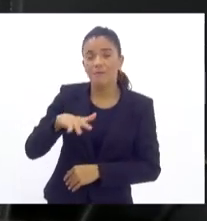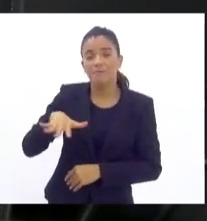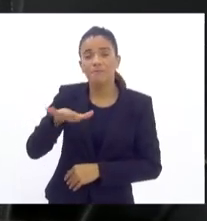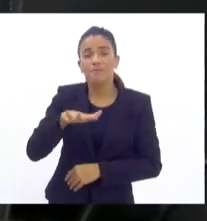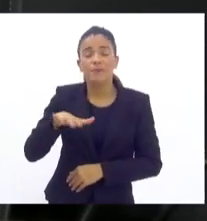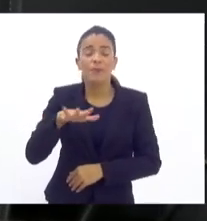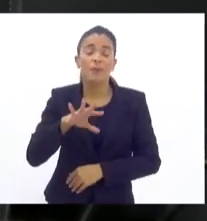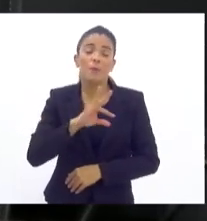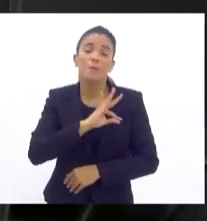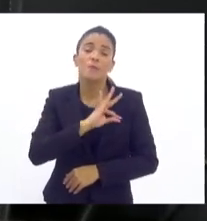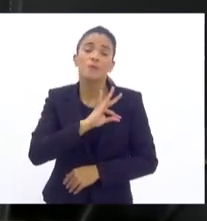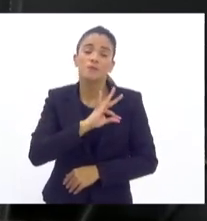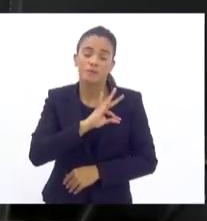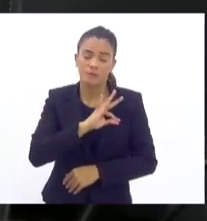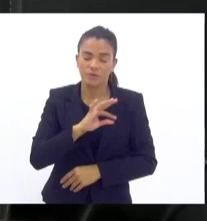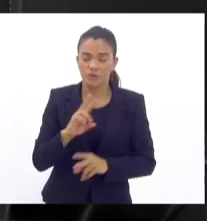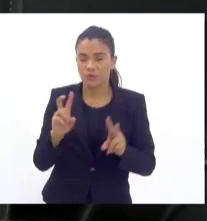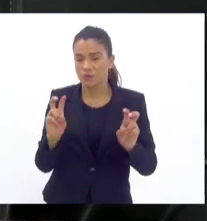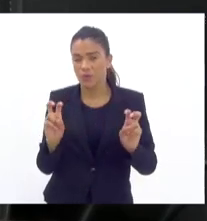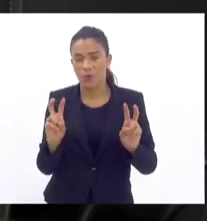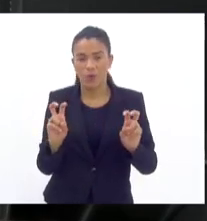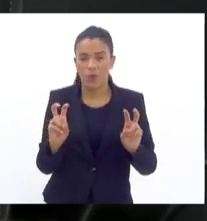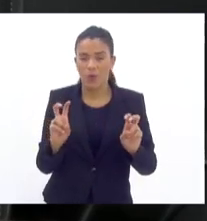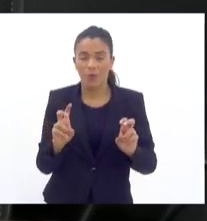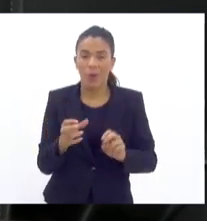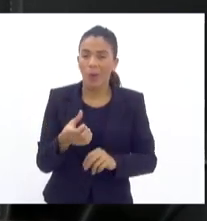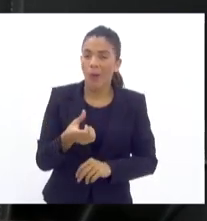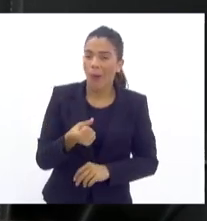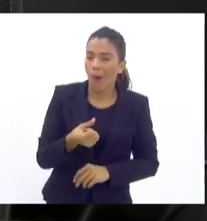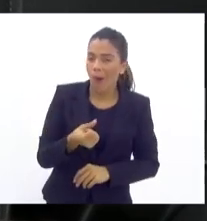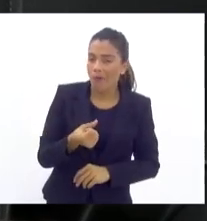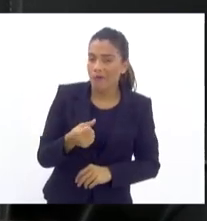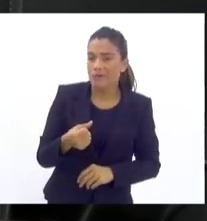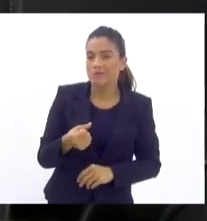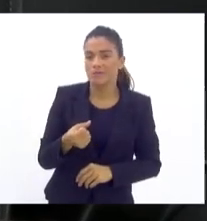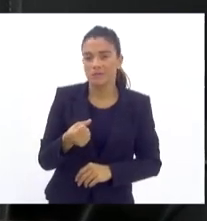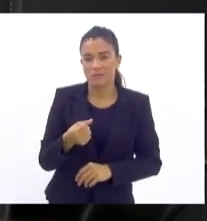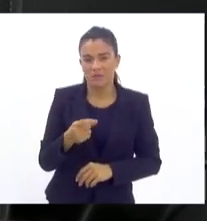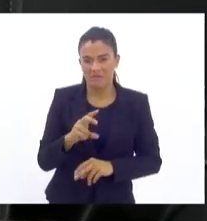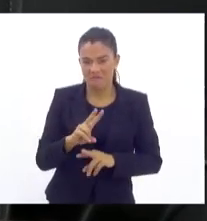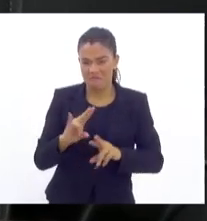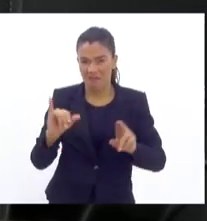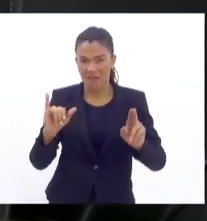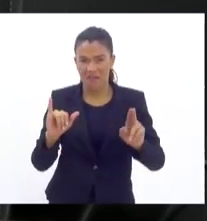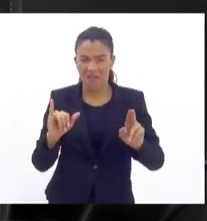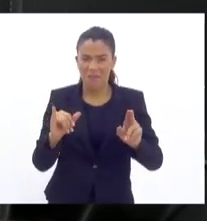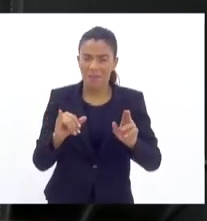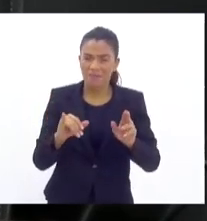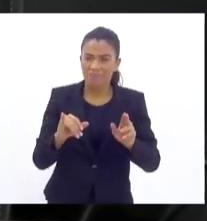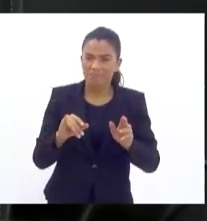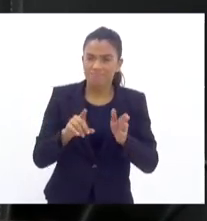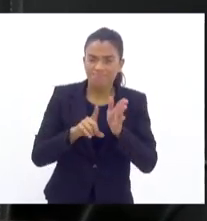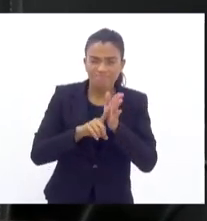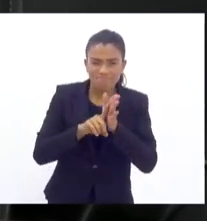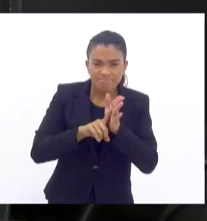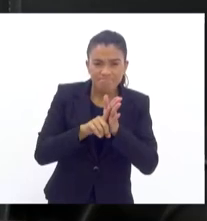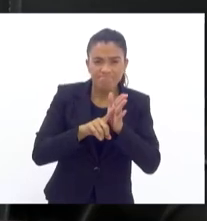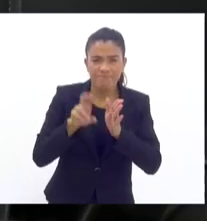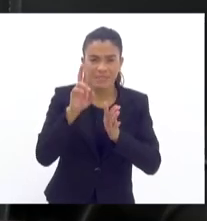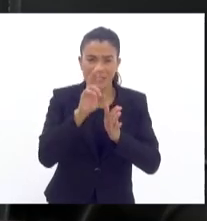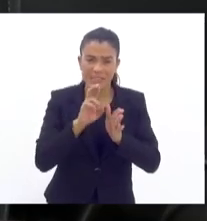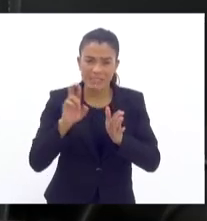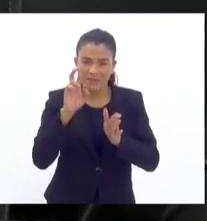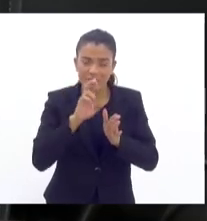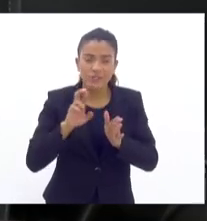policiais com relação a essa covardia, vai se abrir um procedimento louvável, é legal,